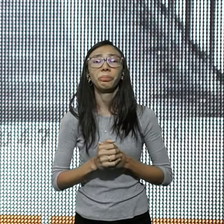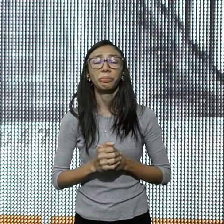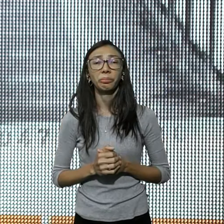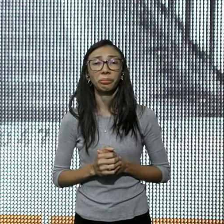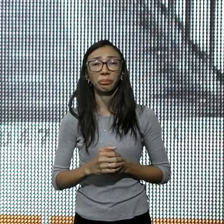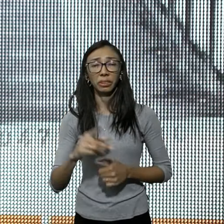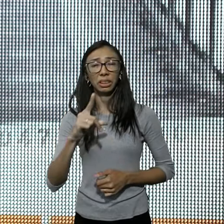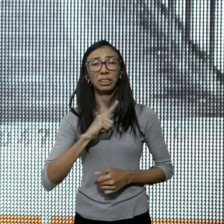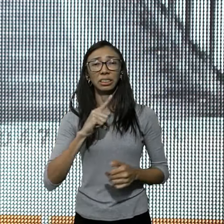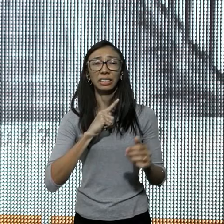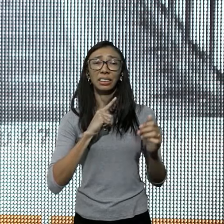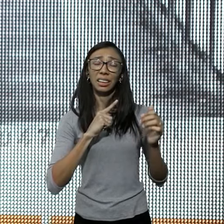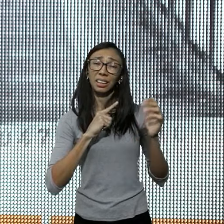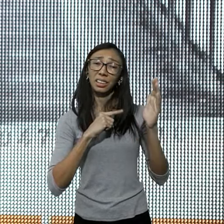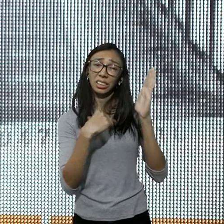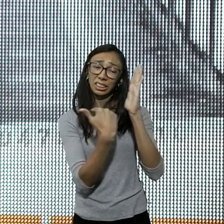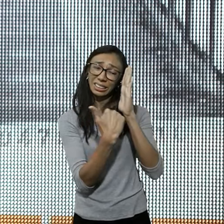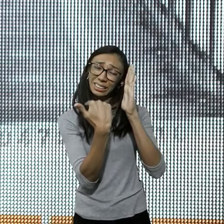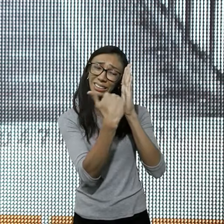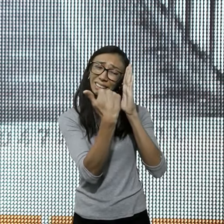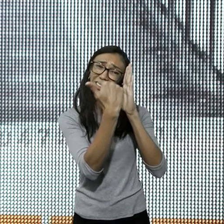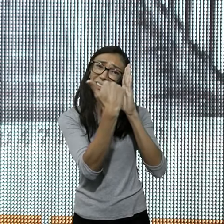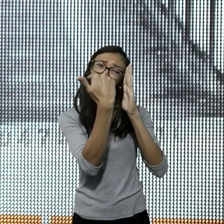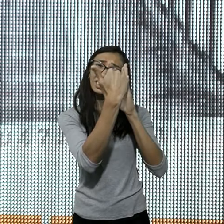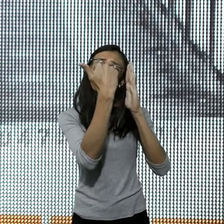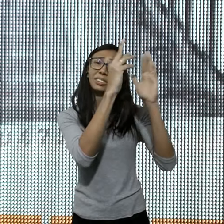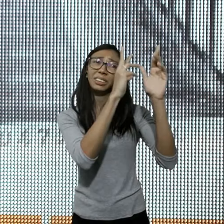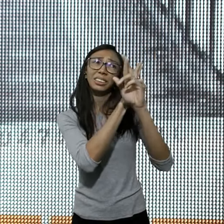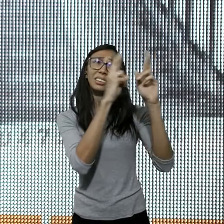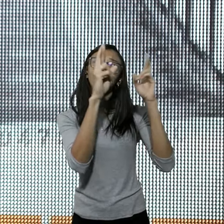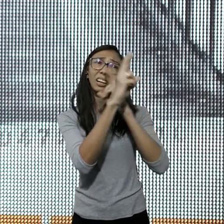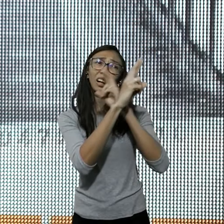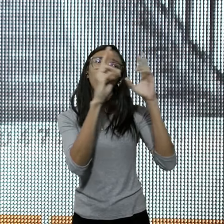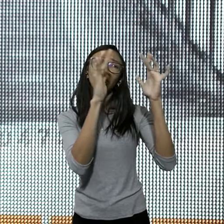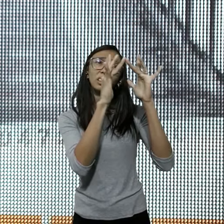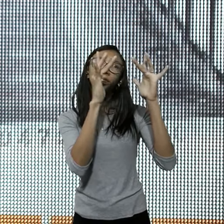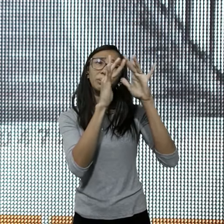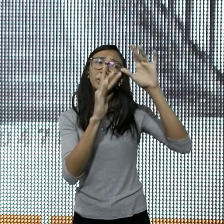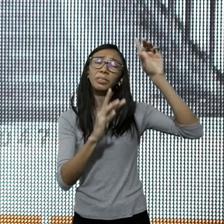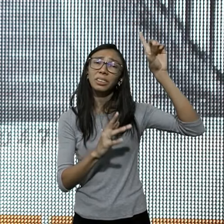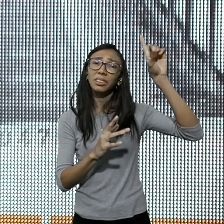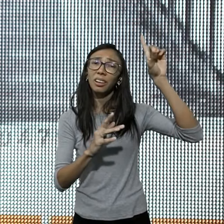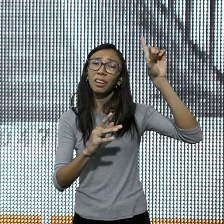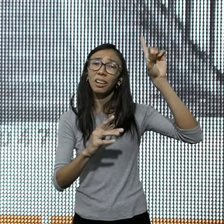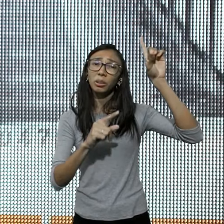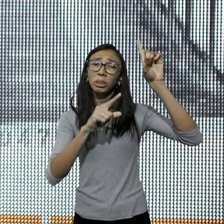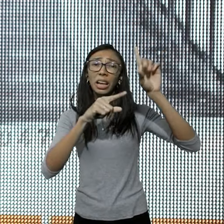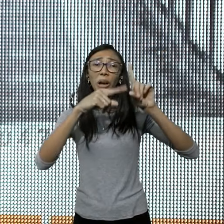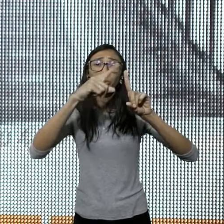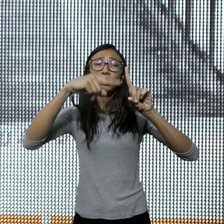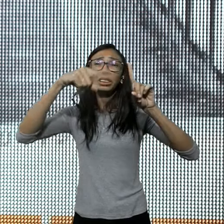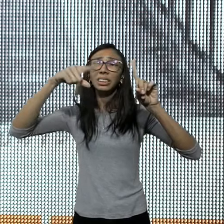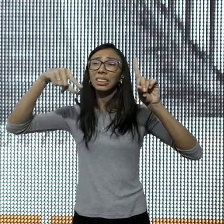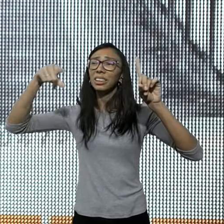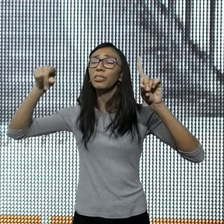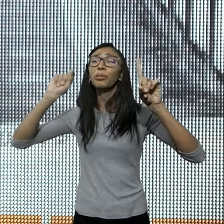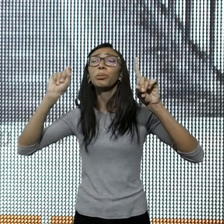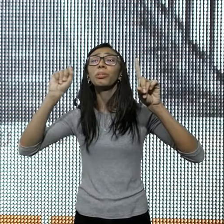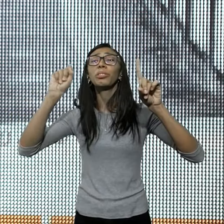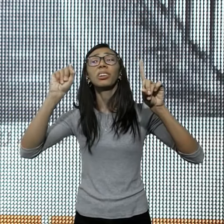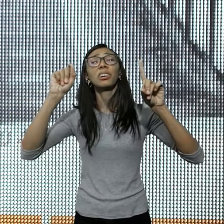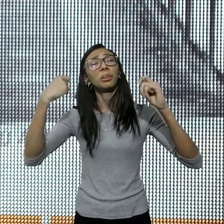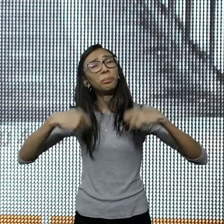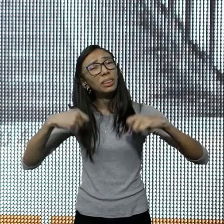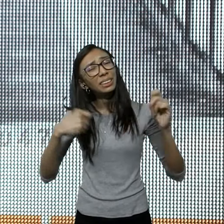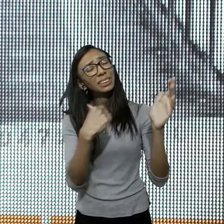existem alguns, níveis, de relacionamento, e eu quero te convidar, a ter um upgrade, da sua fé, subir de nível, vamos lá, sobe